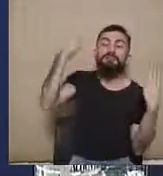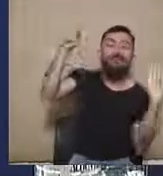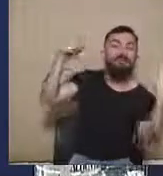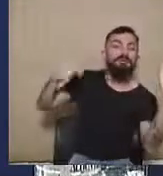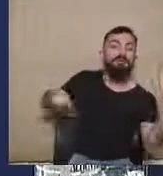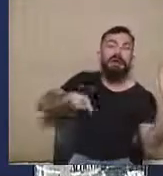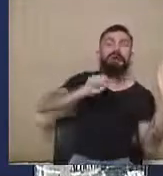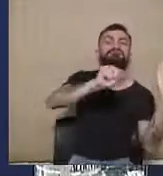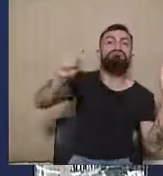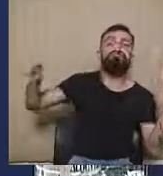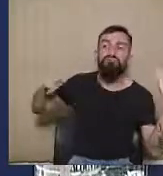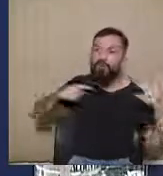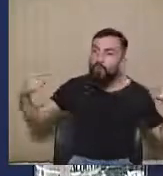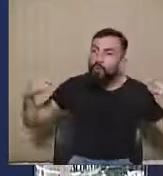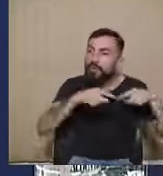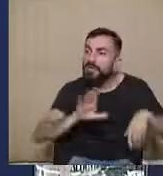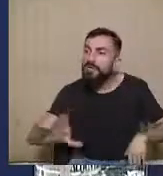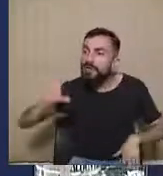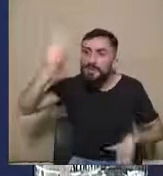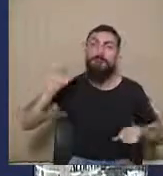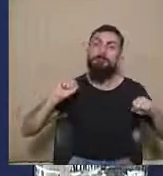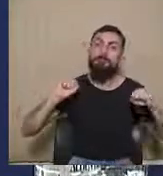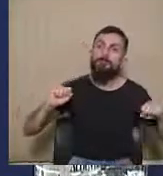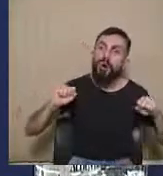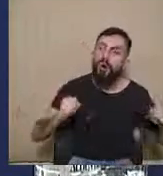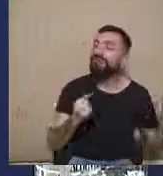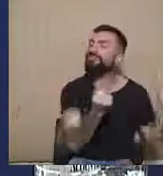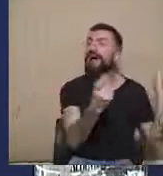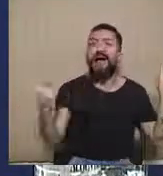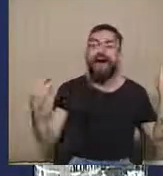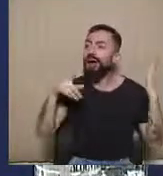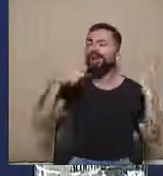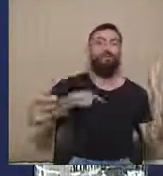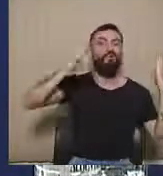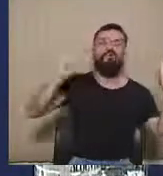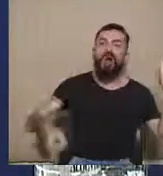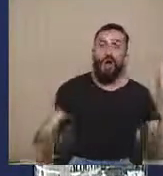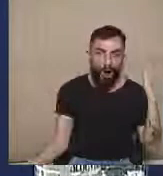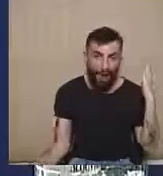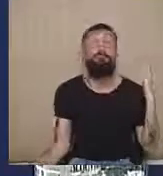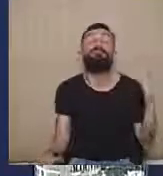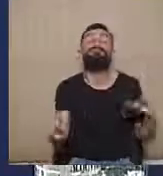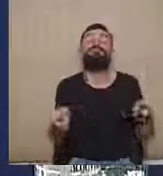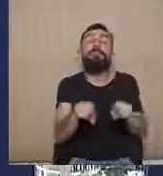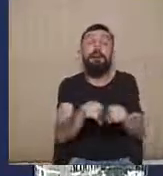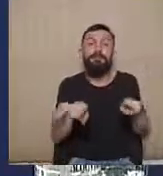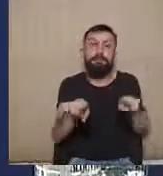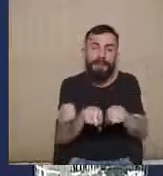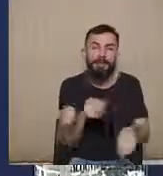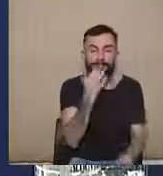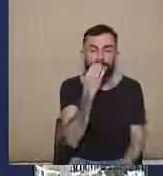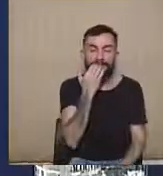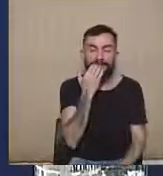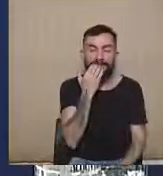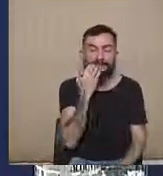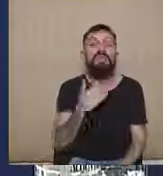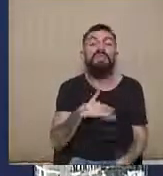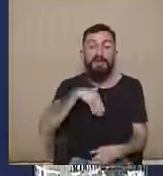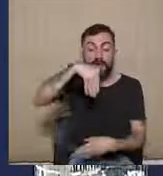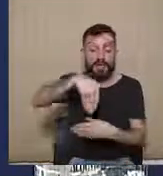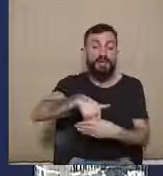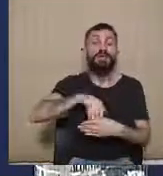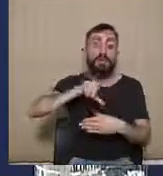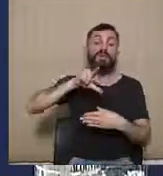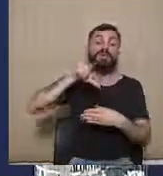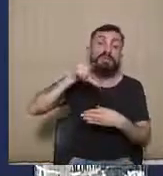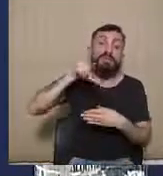satisfação de condições de elegibilidade, a não incidência de inelegibilidades. E nós temos também, para depois das eleições, a